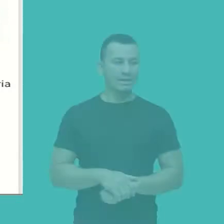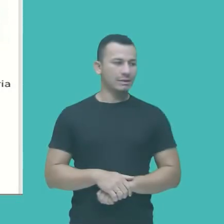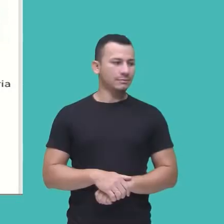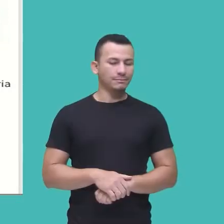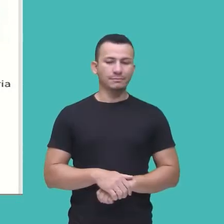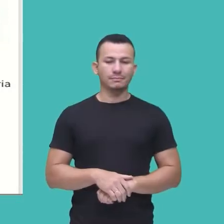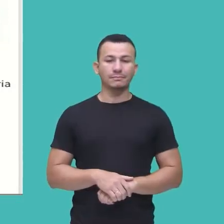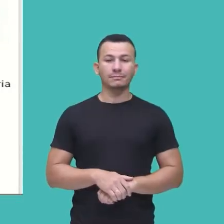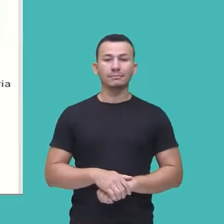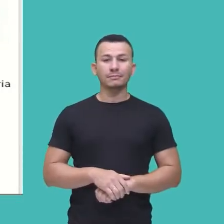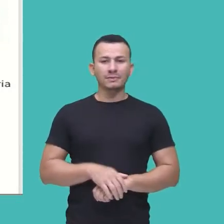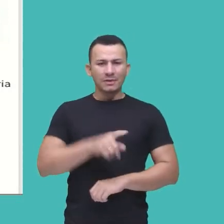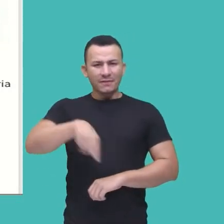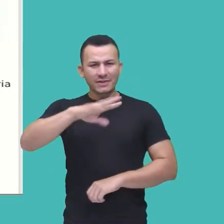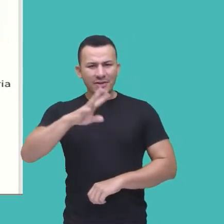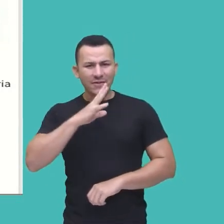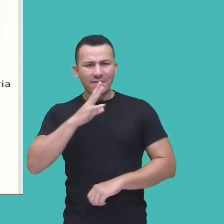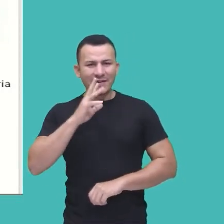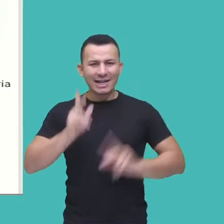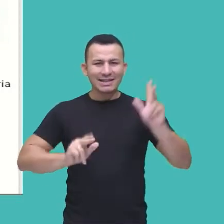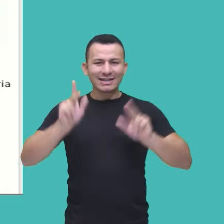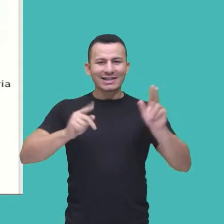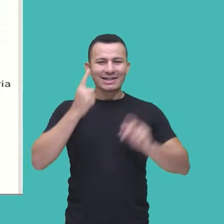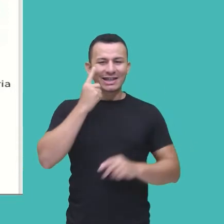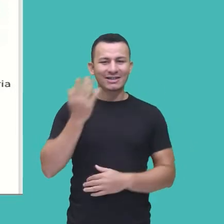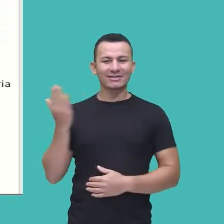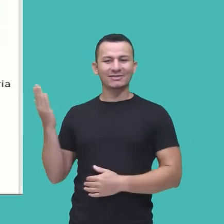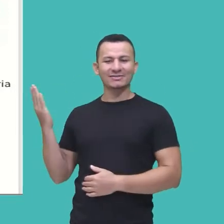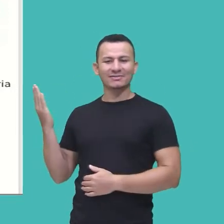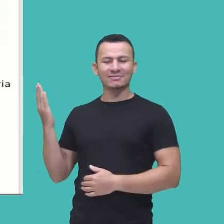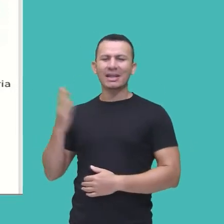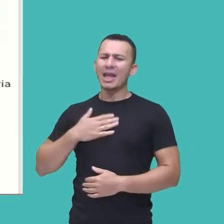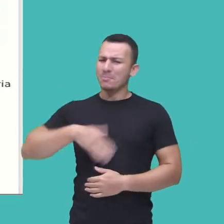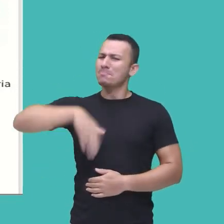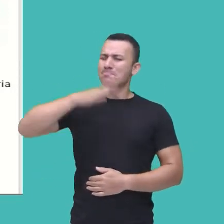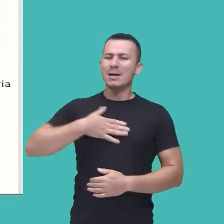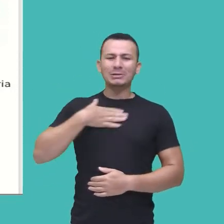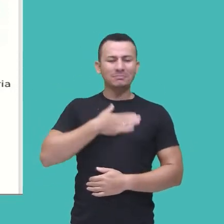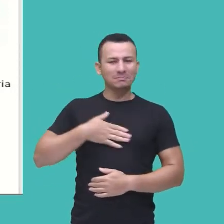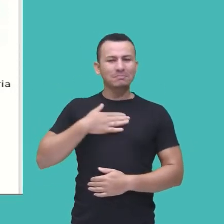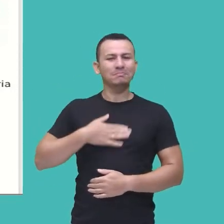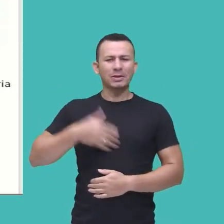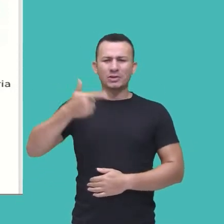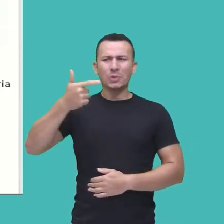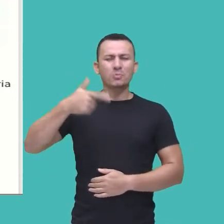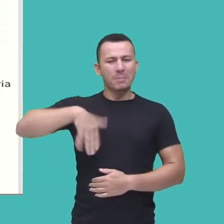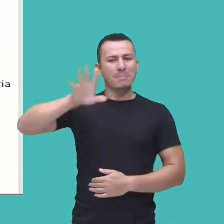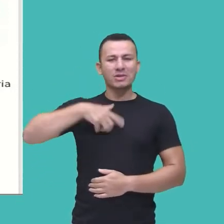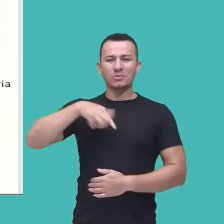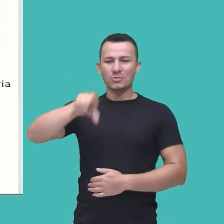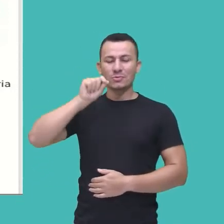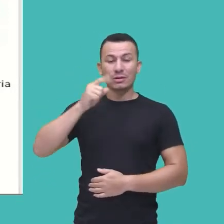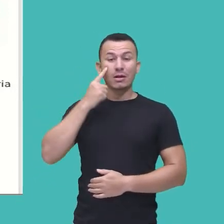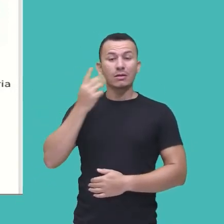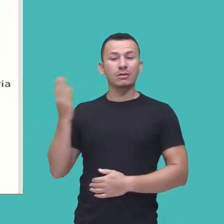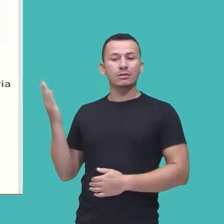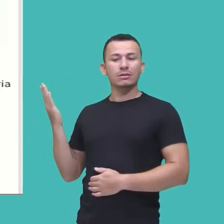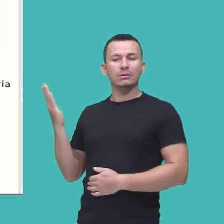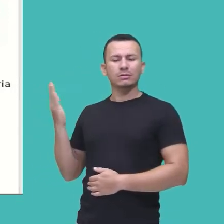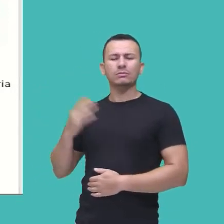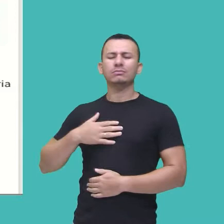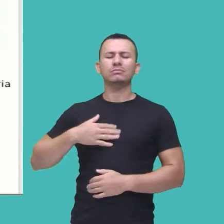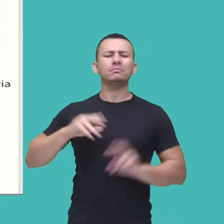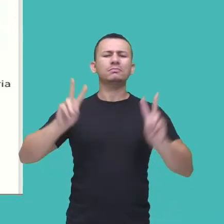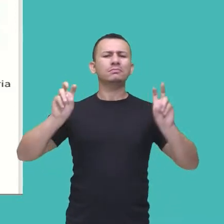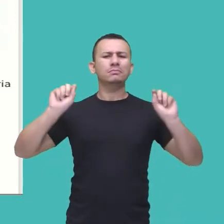particularmente, gosto muito dessa série, talvez a segunda série que eu mais gosto, né, e Game of Thrones, olha só, ali traz, né,